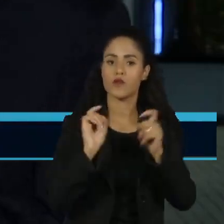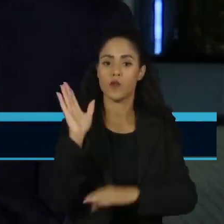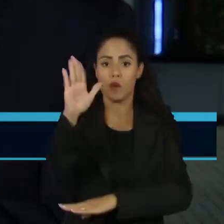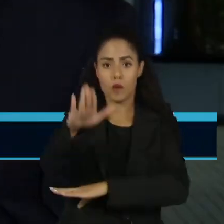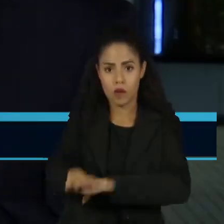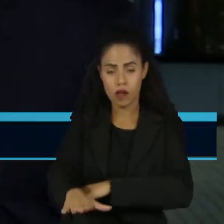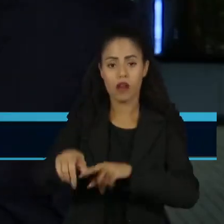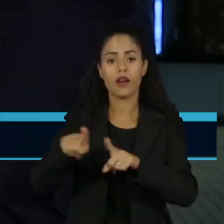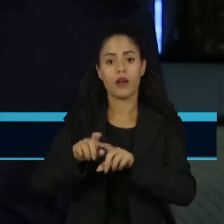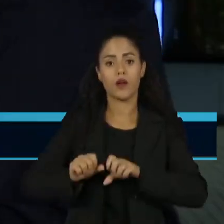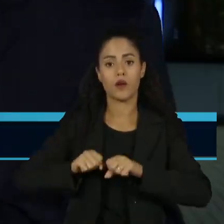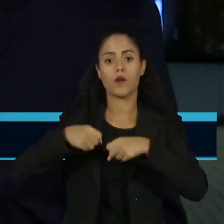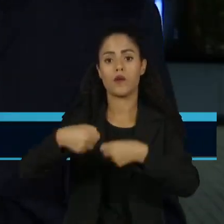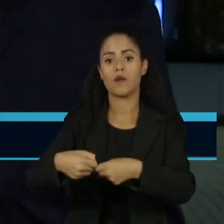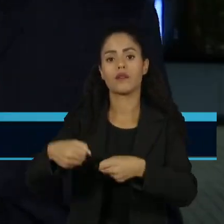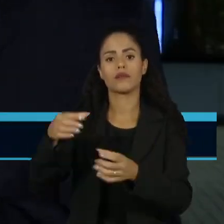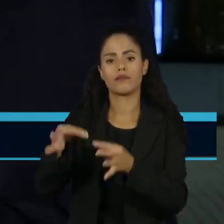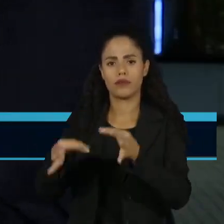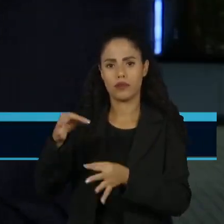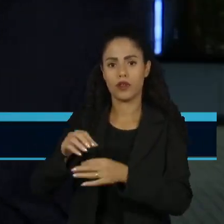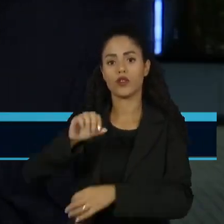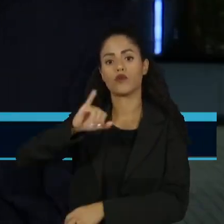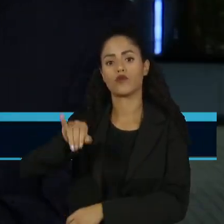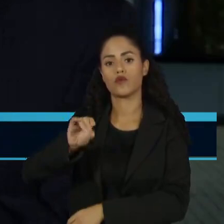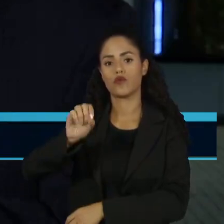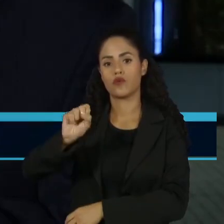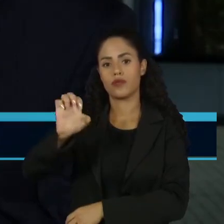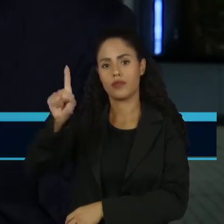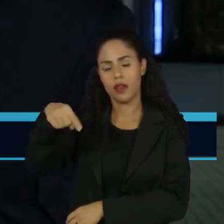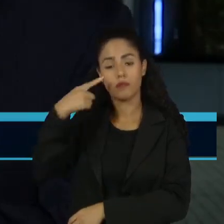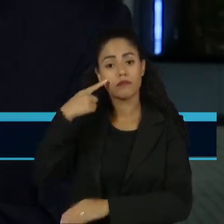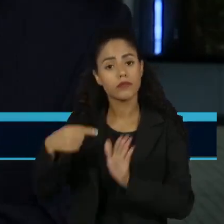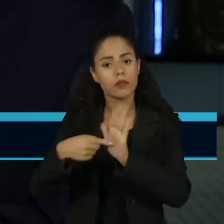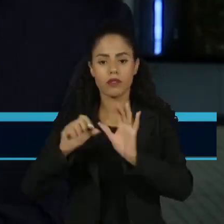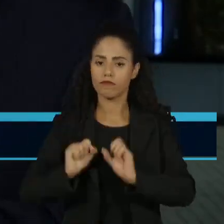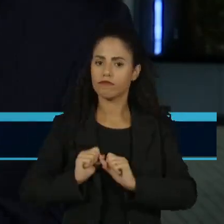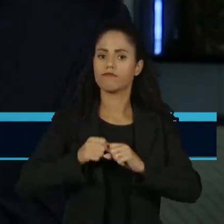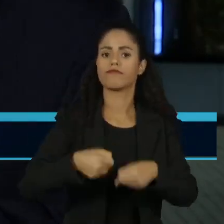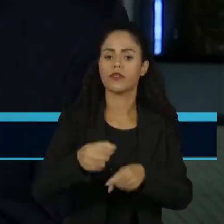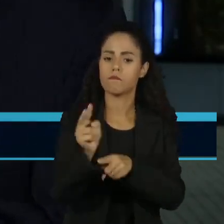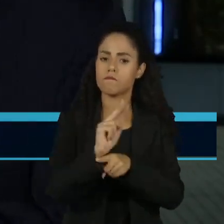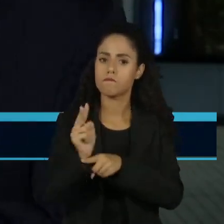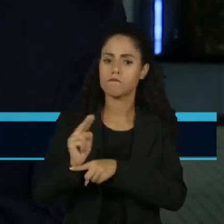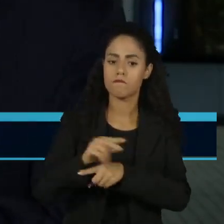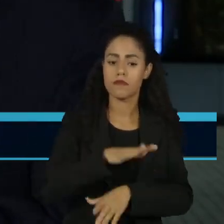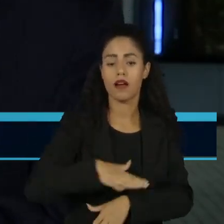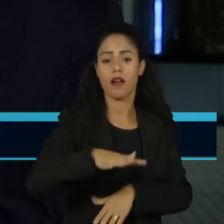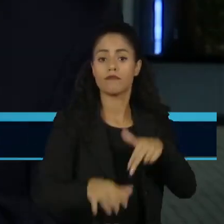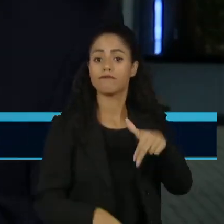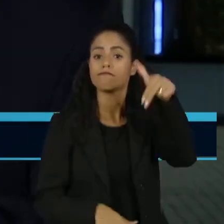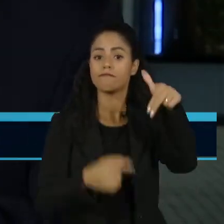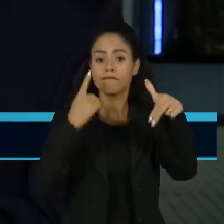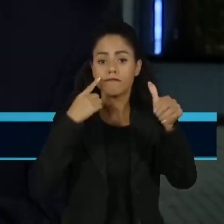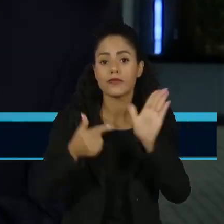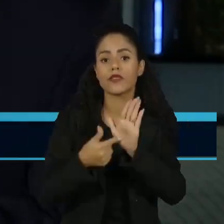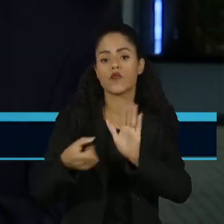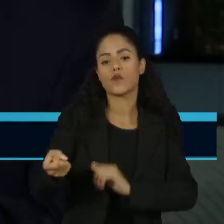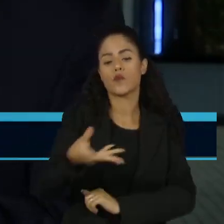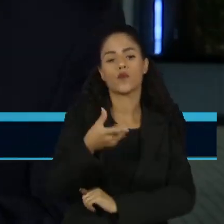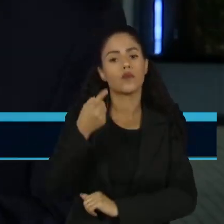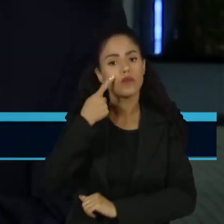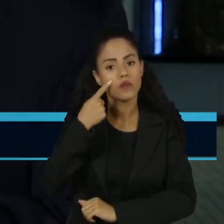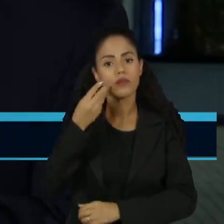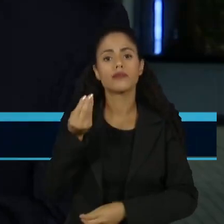ministro da Defesa, José Múcio. Nos últimos dias, as Forças Armadas reforçaram a presença na região norte. Com um novo regimento de